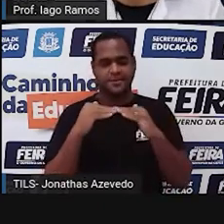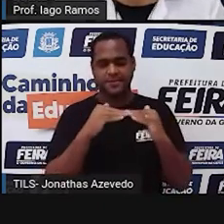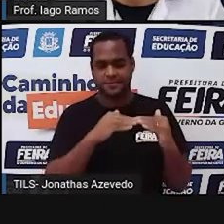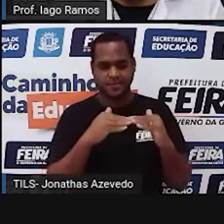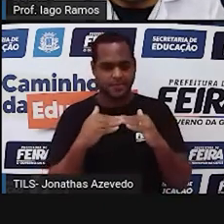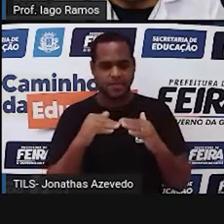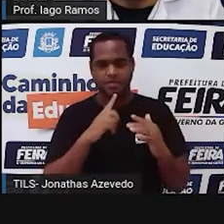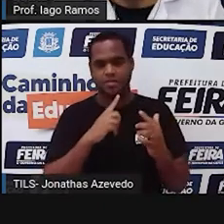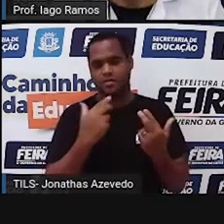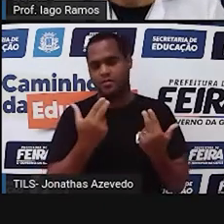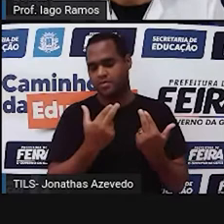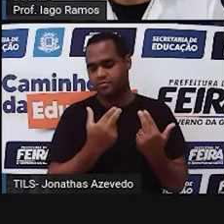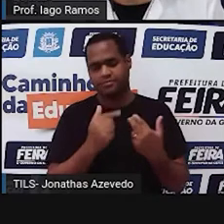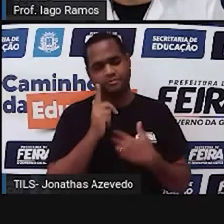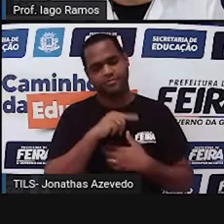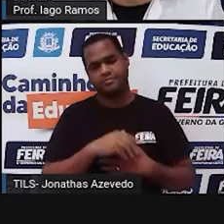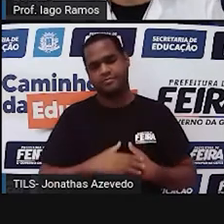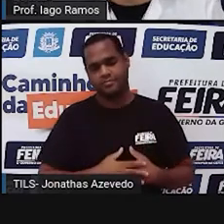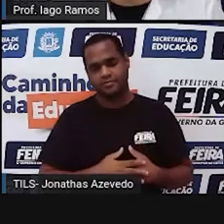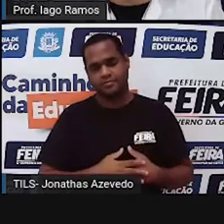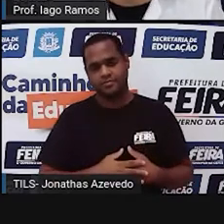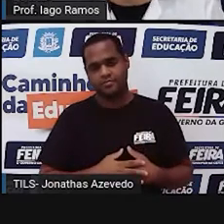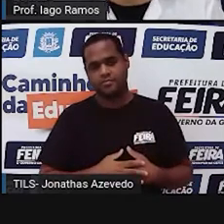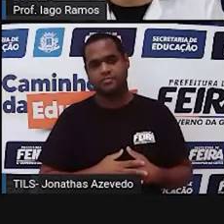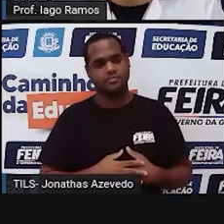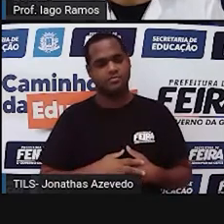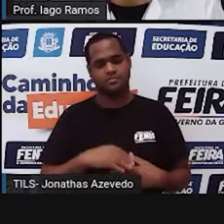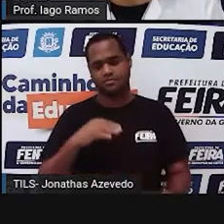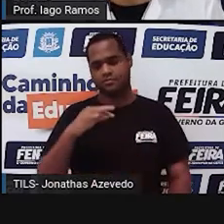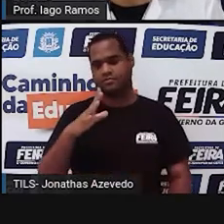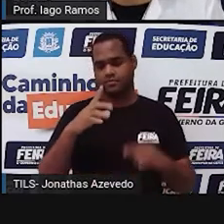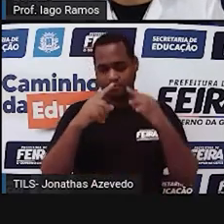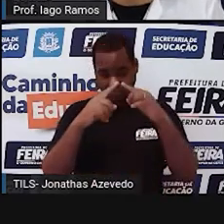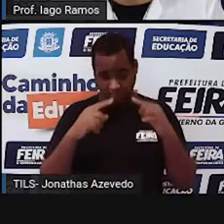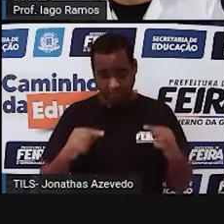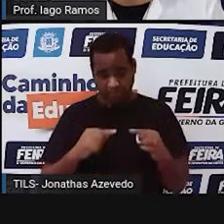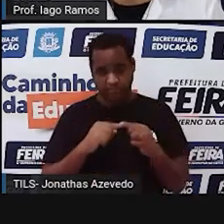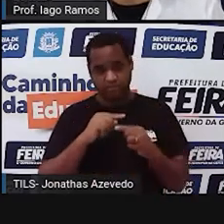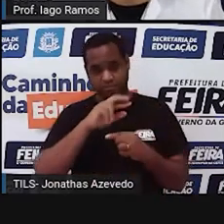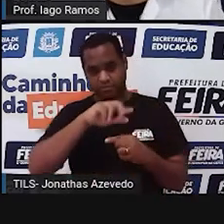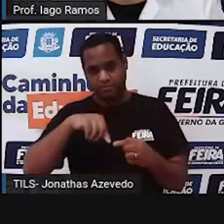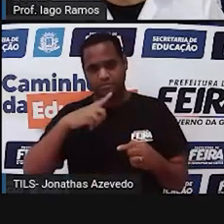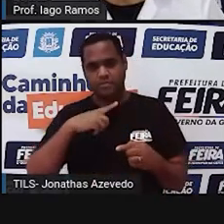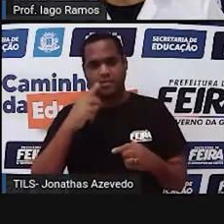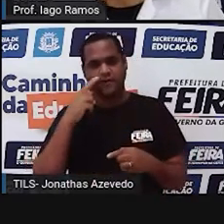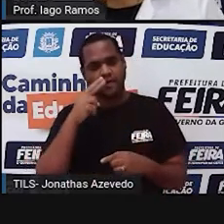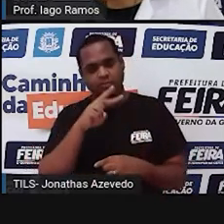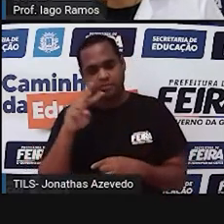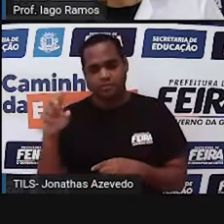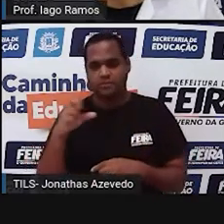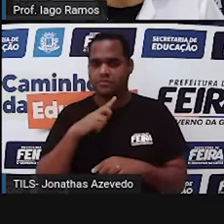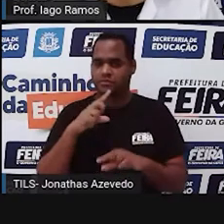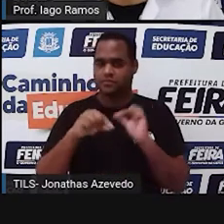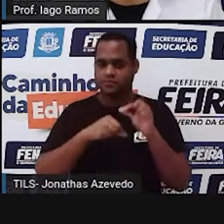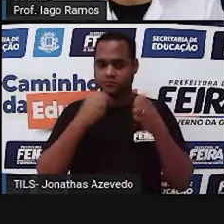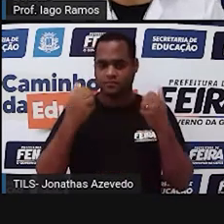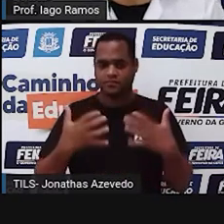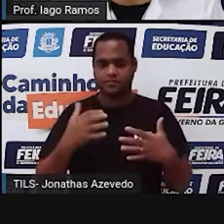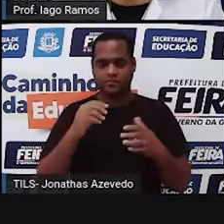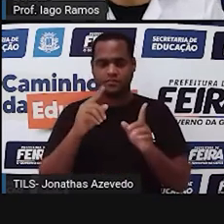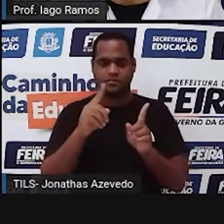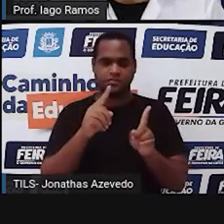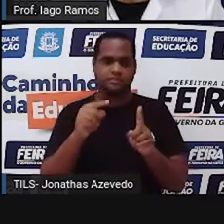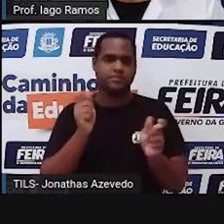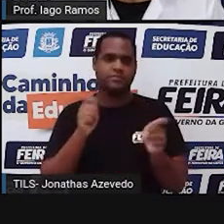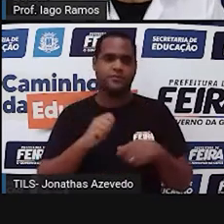mesma coisa, né? Esses são os tipos de triângulo quando a gente olha para as medidas dos lados, beleza?